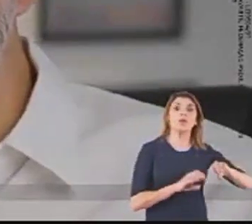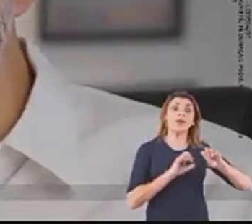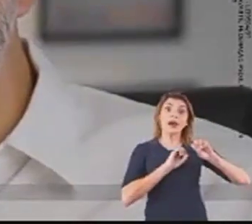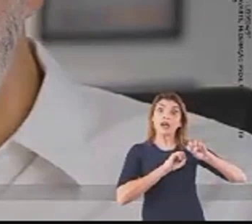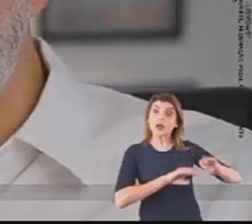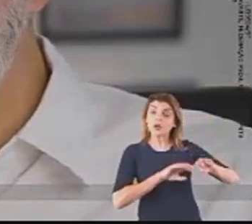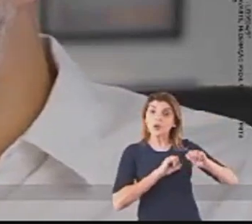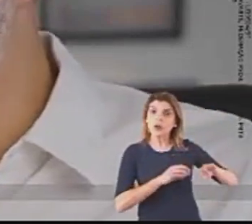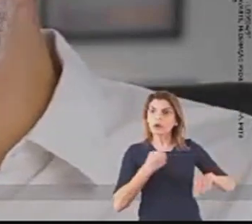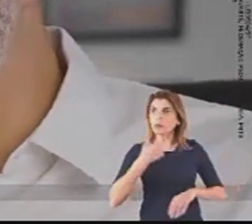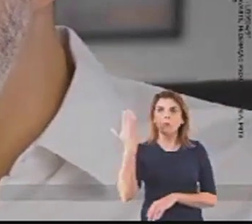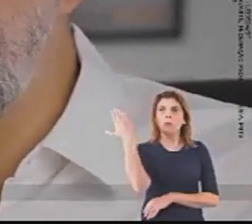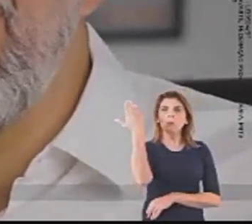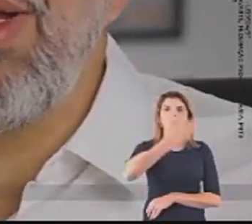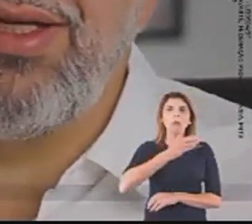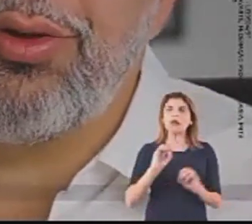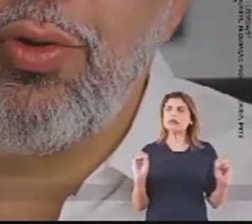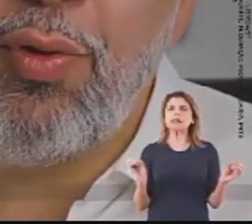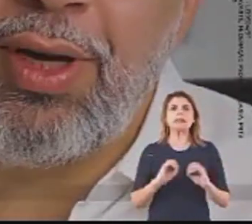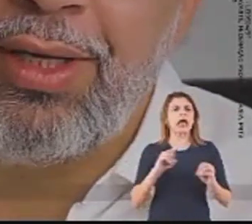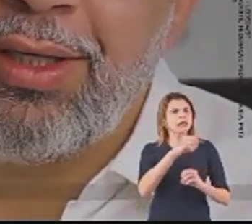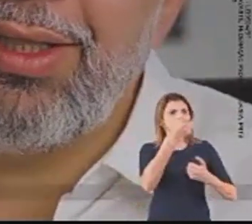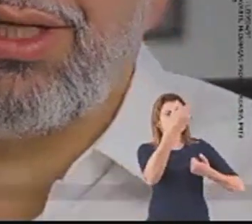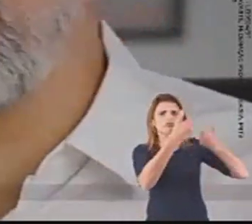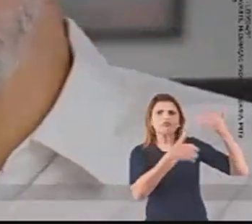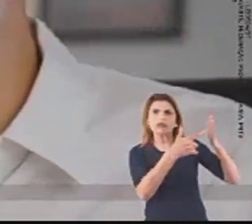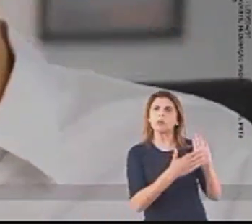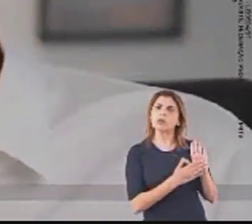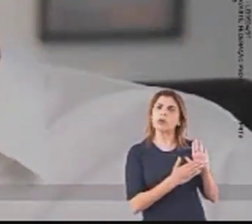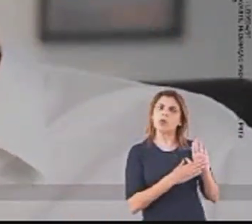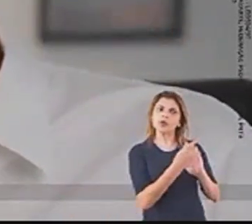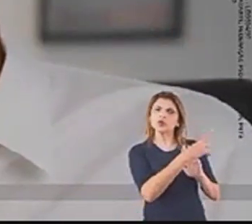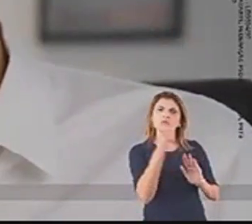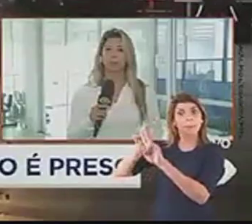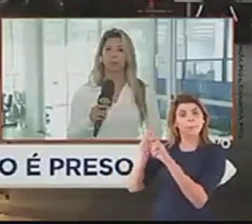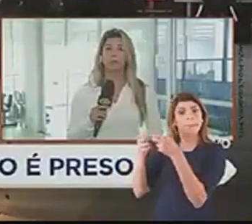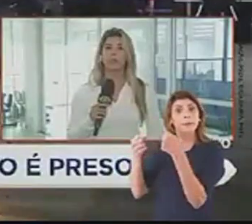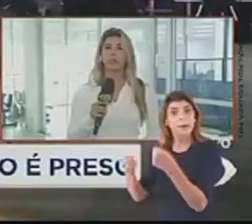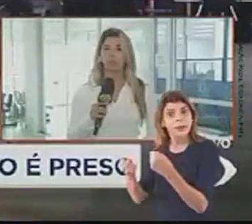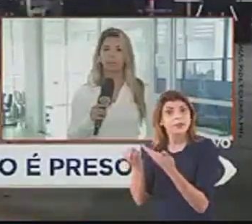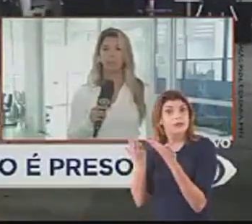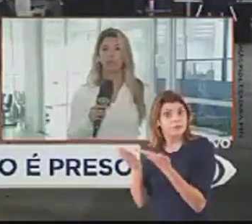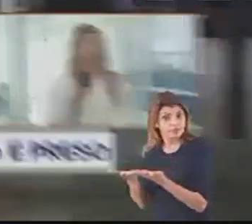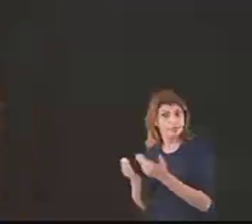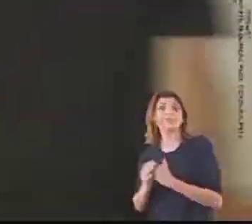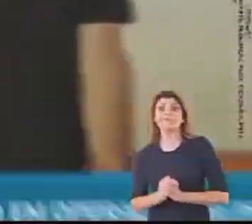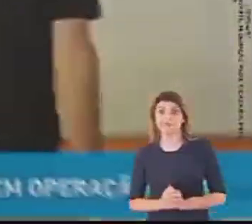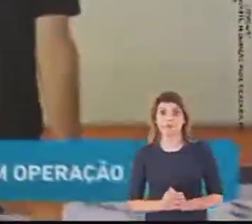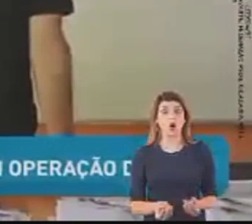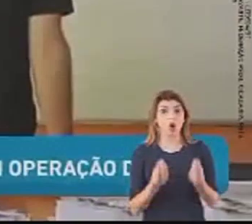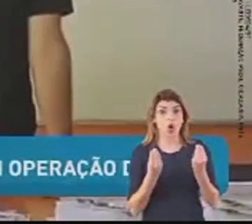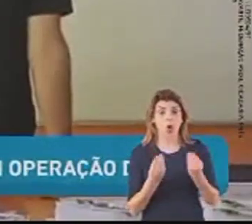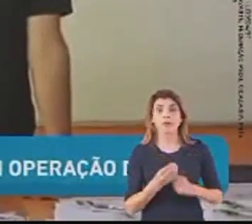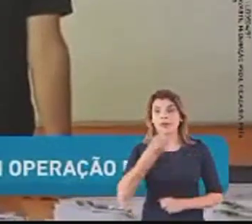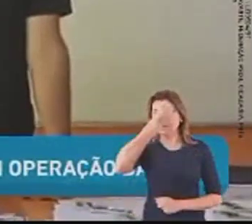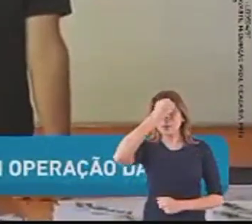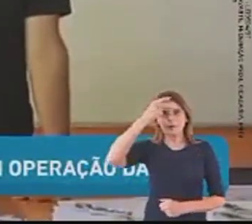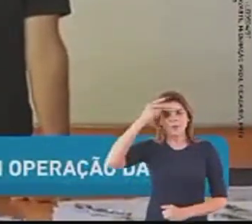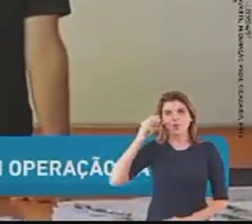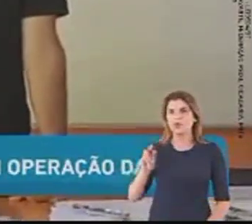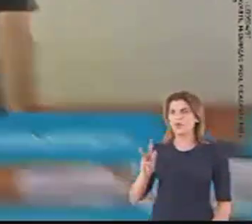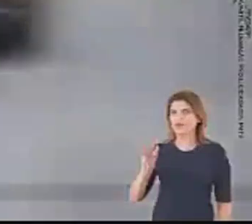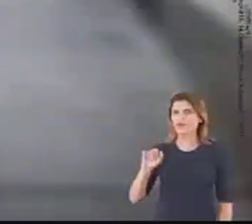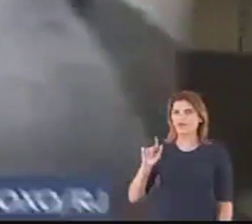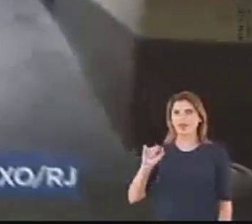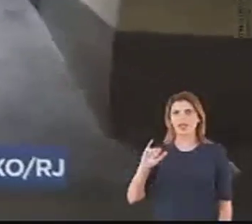educação, eu não vi uma linha sua e da sua esposa para falar sobre roubar a minha vida de criança. O prefeito Vaguinho se